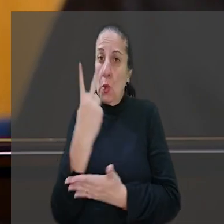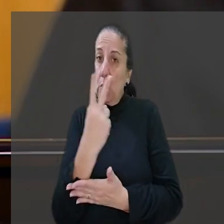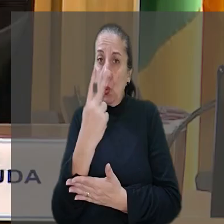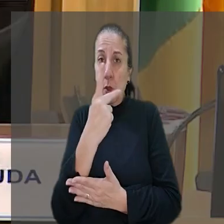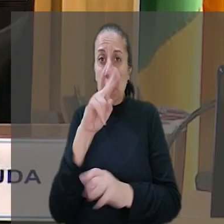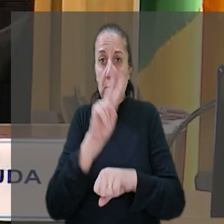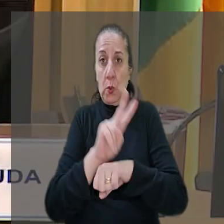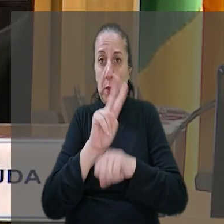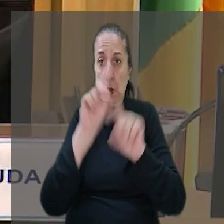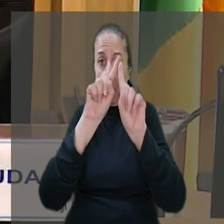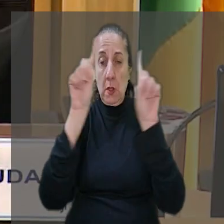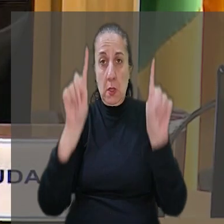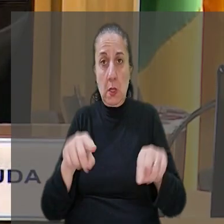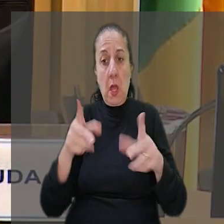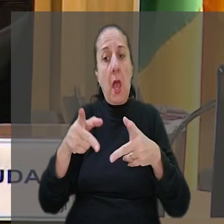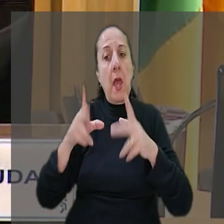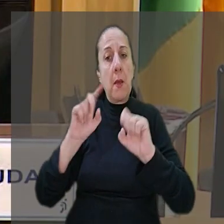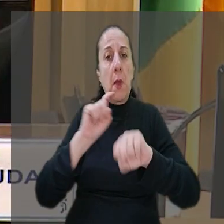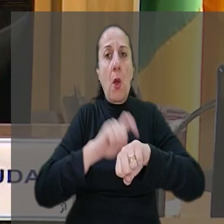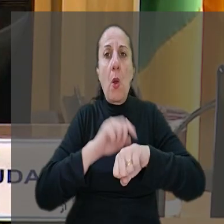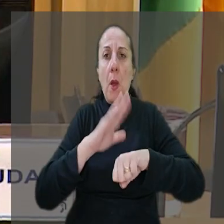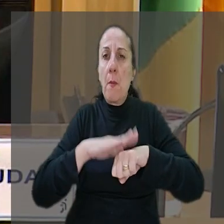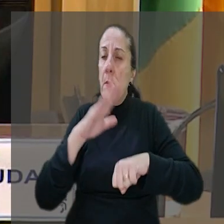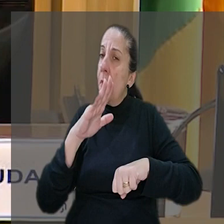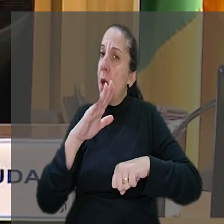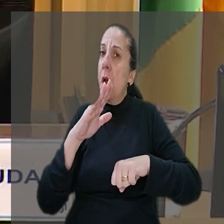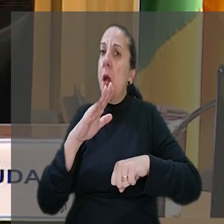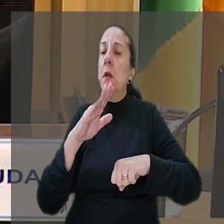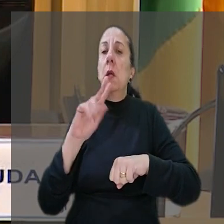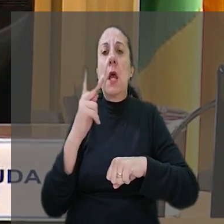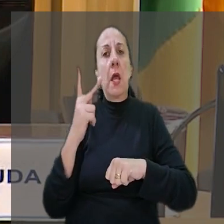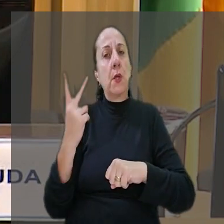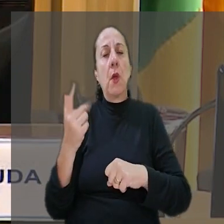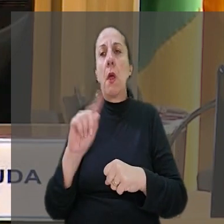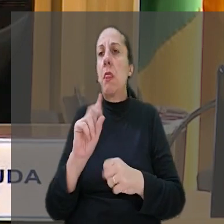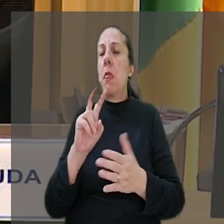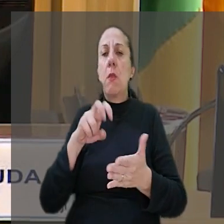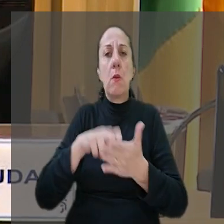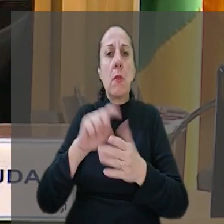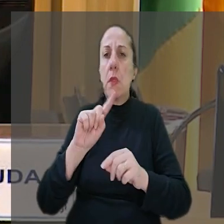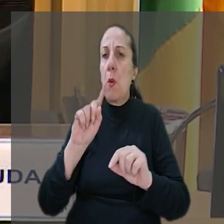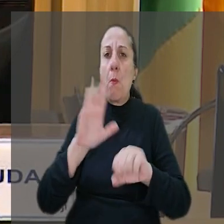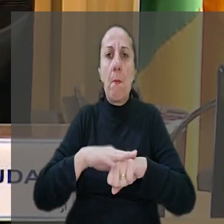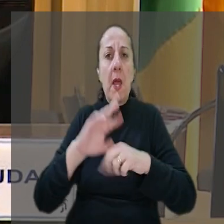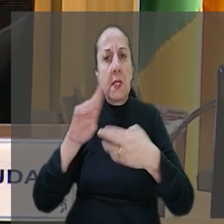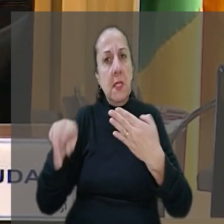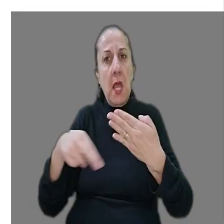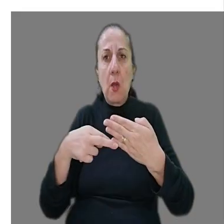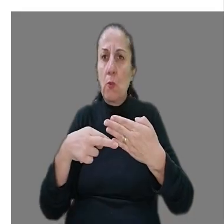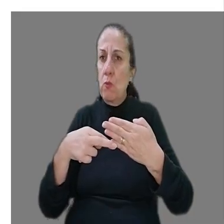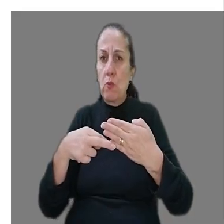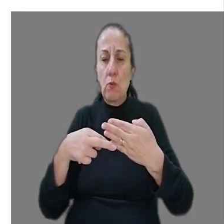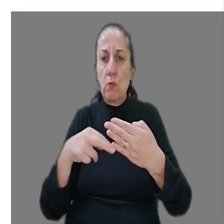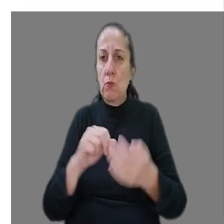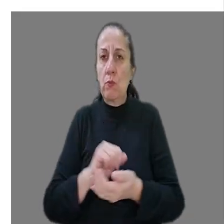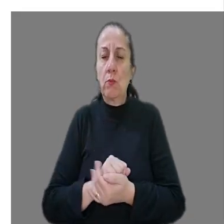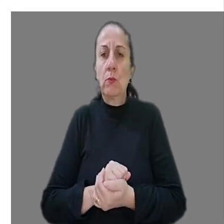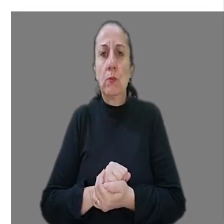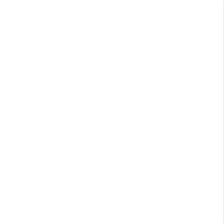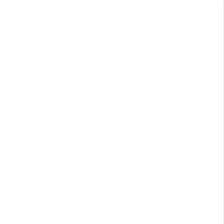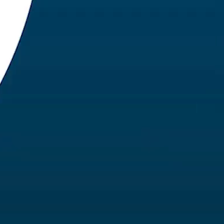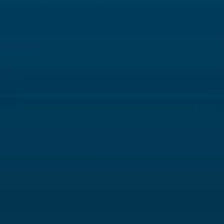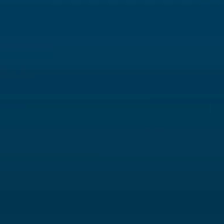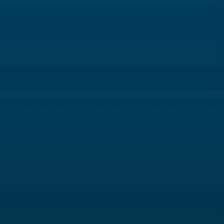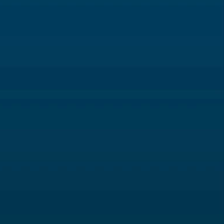duas cuidadoras de receberem as horas extras. O caso transitou em julgado e não cabe mais recurso. O caso